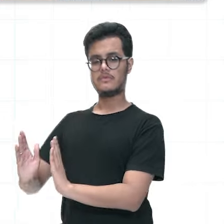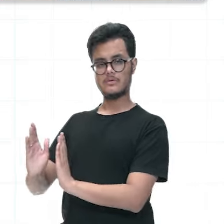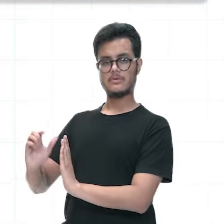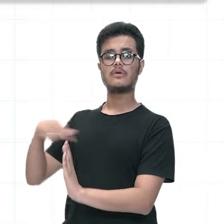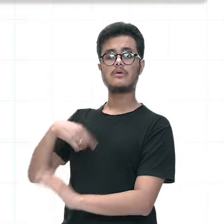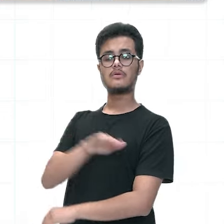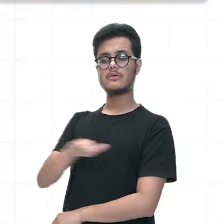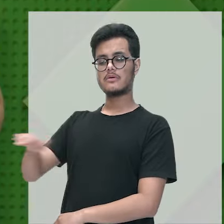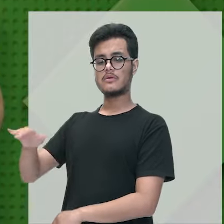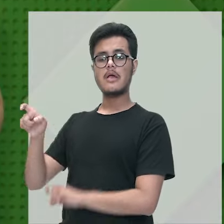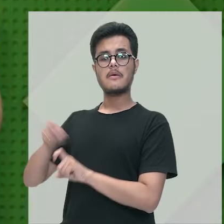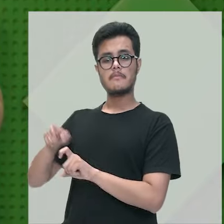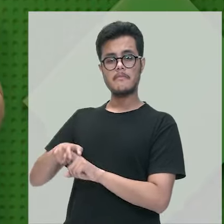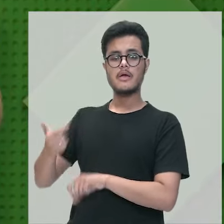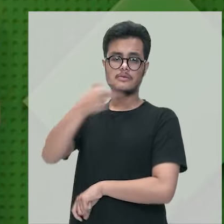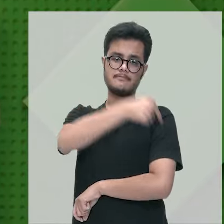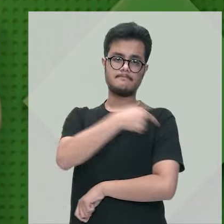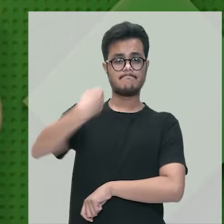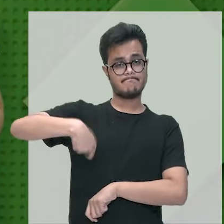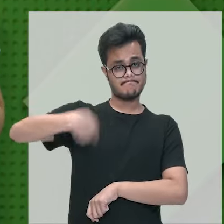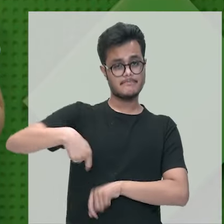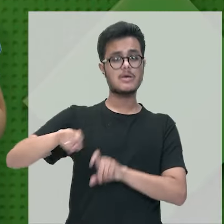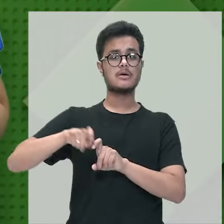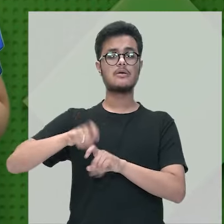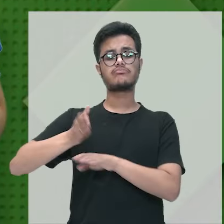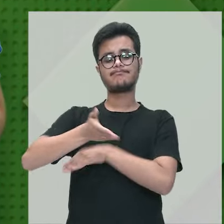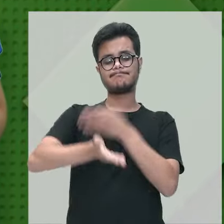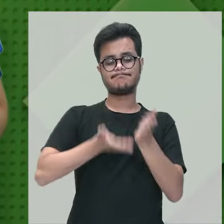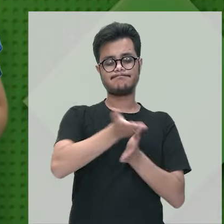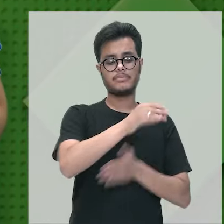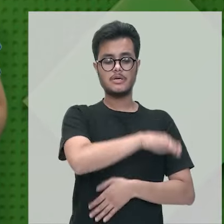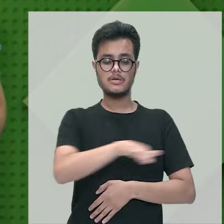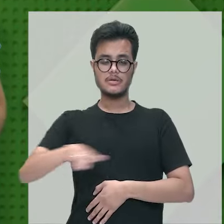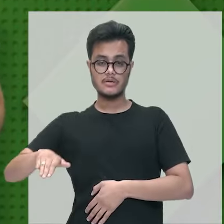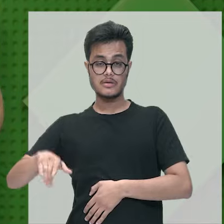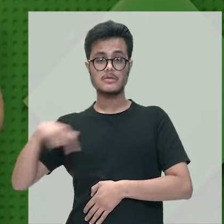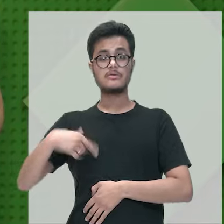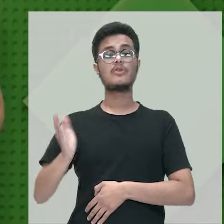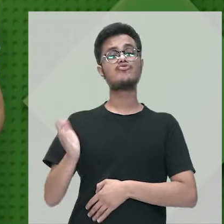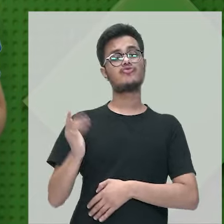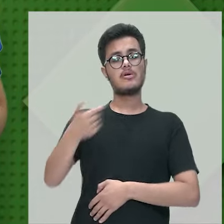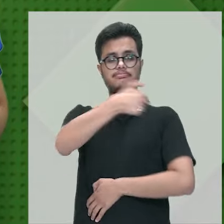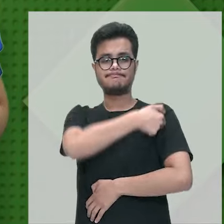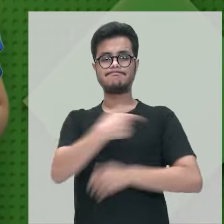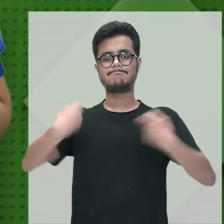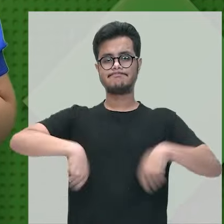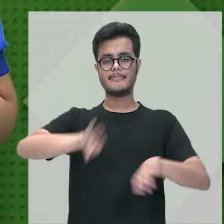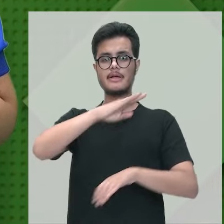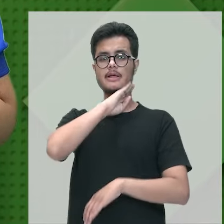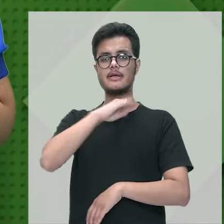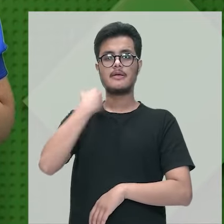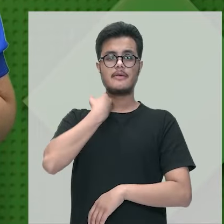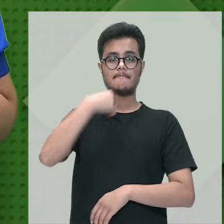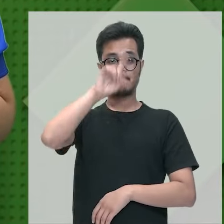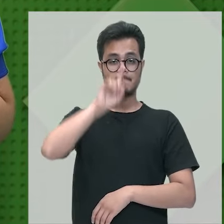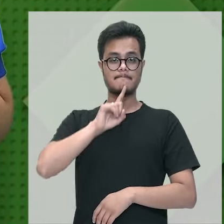ela vai ter esse acompanhamento pediátrico do médico, né? E numa determinada fase da vida ela vai receber essa vacina, certo?